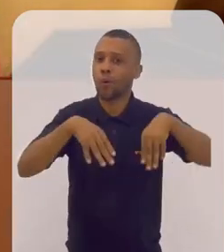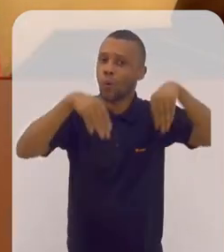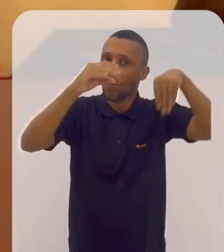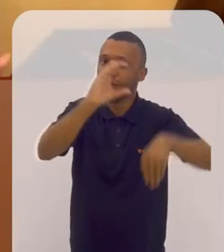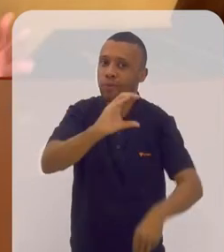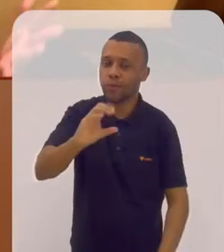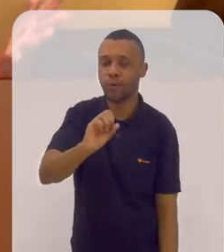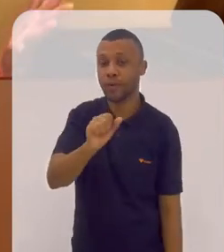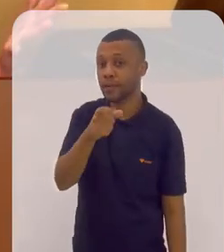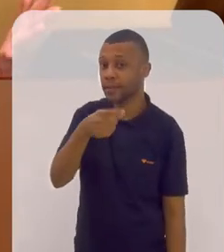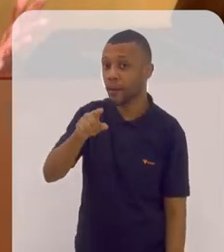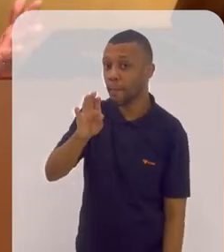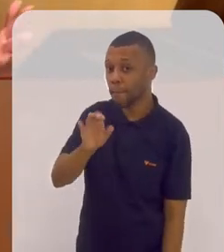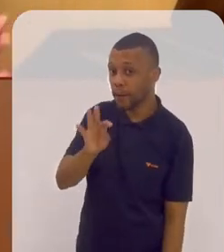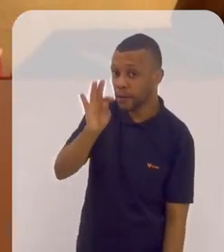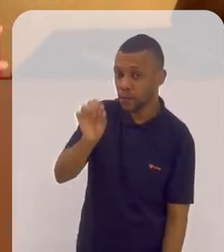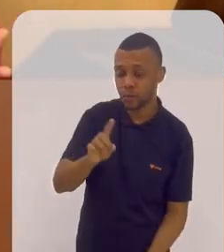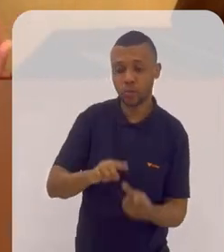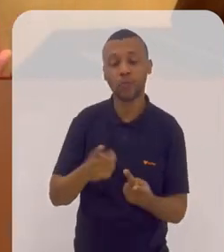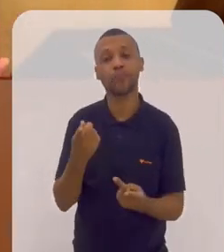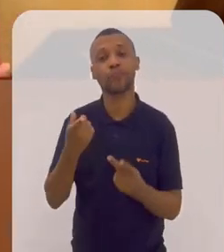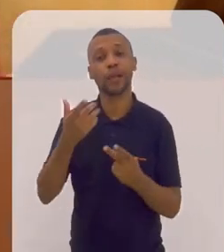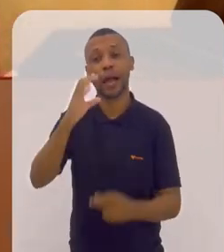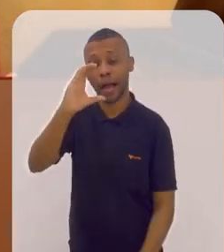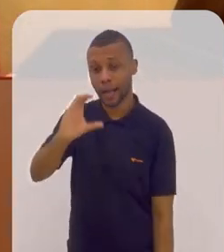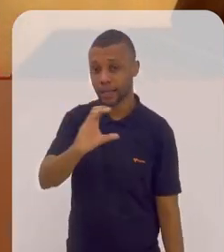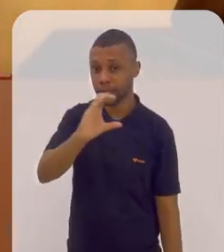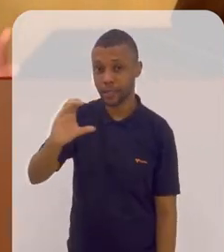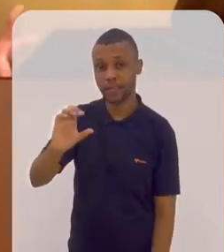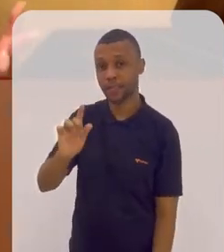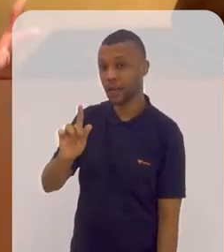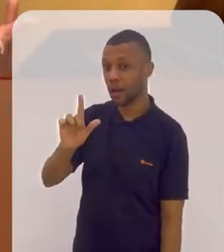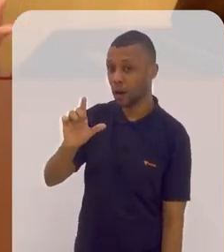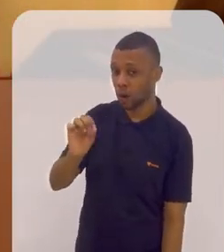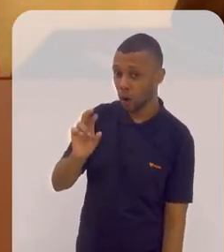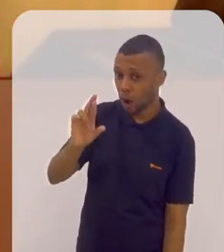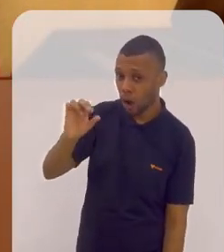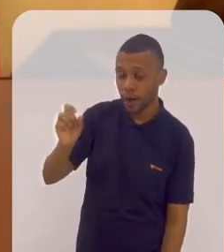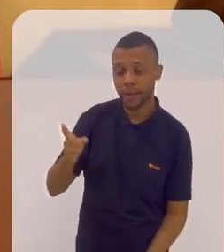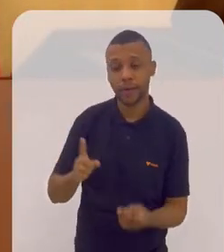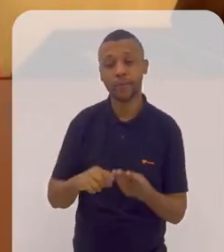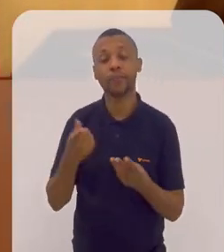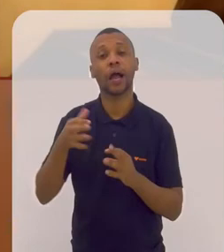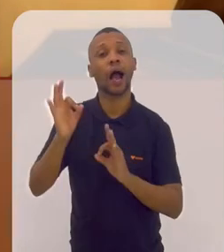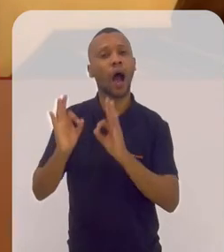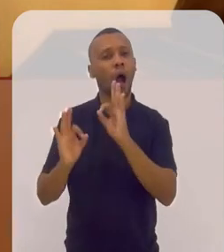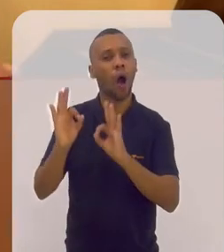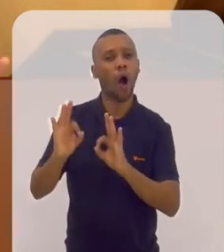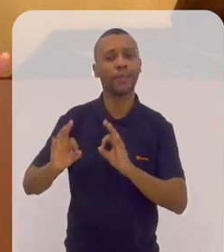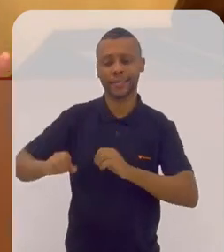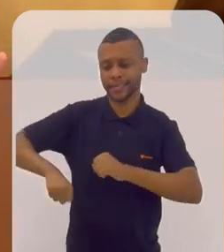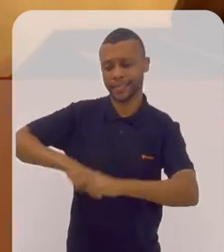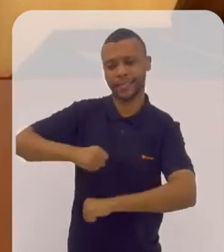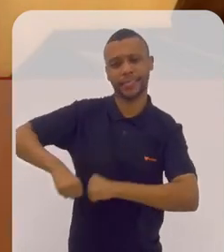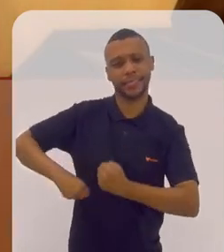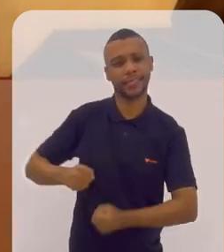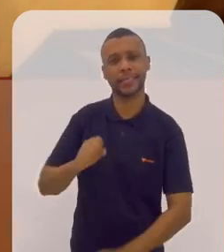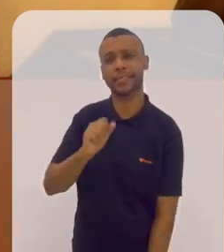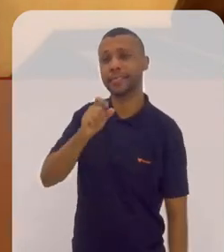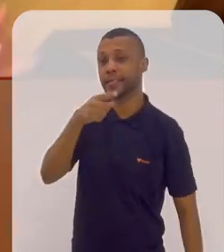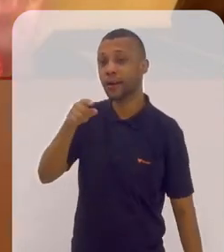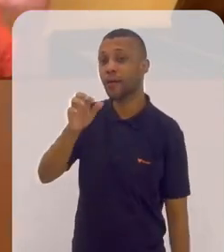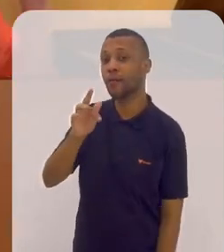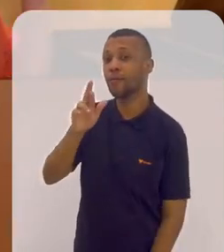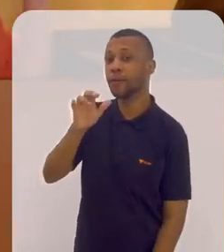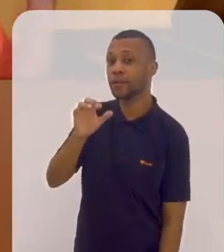temos o Mosteiro de São Bento, temos a Igreja do Oteiro da Glória, temos a Ordem Terceira de São Francisco, da Penitência,